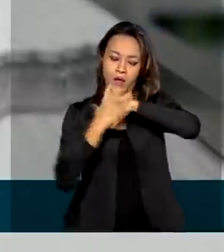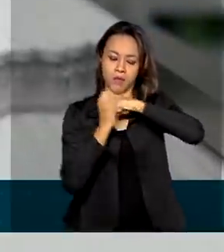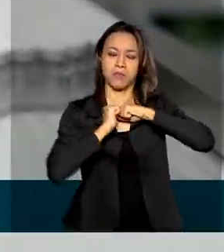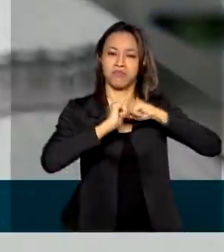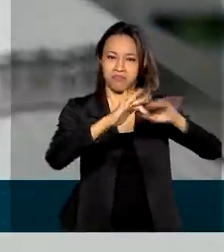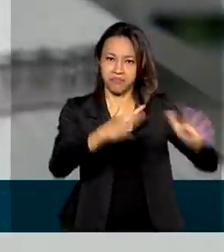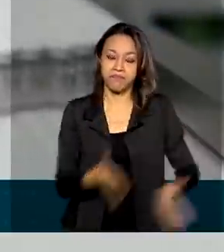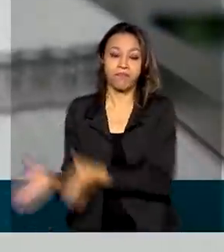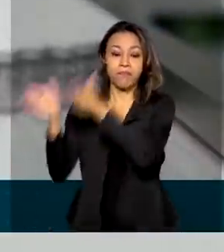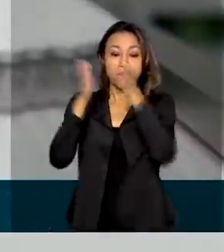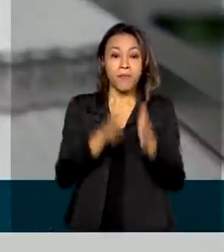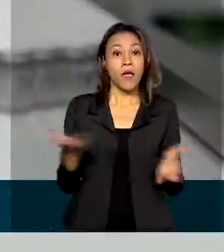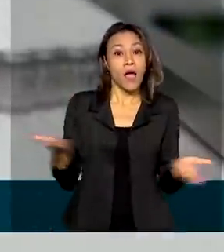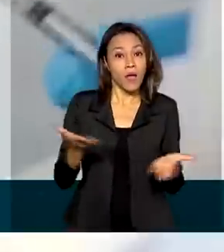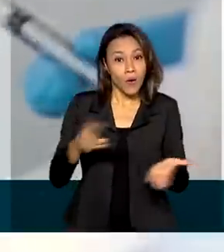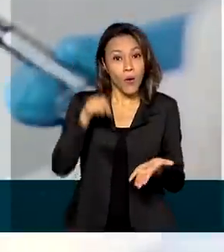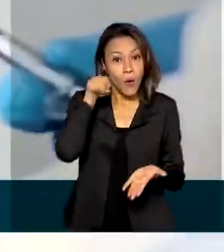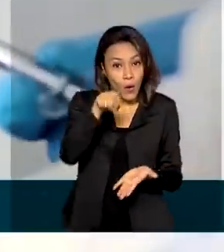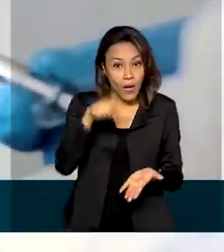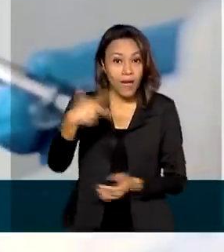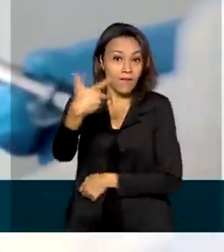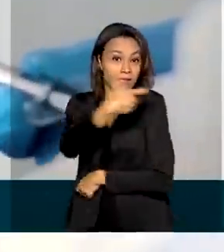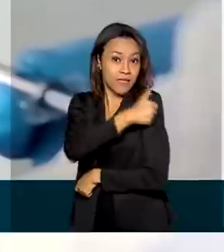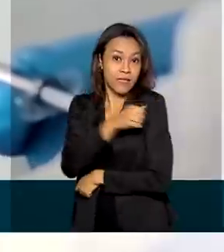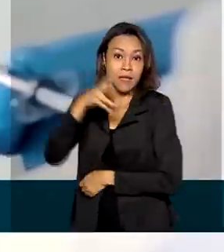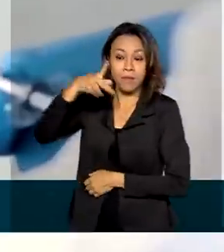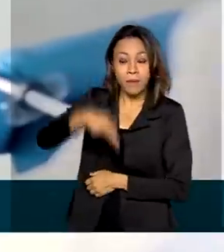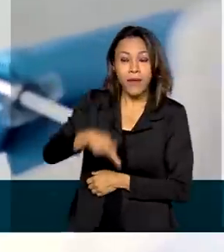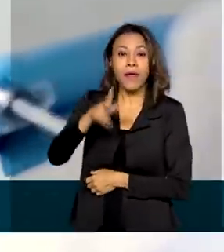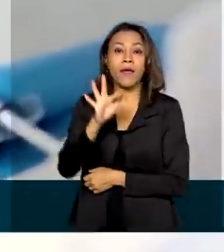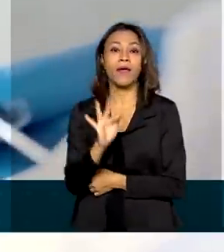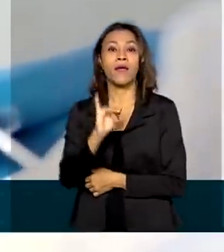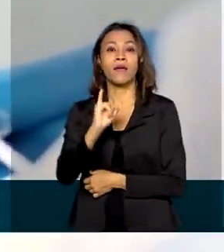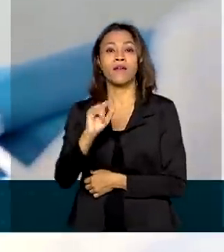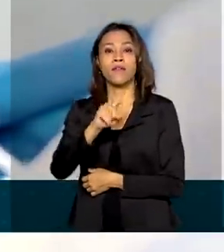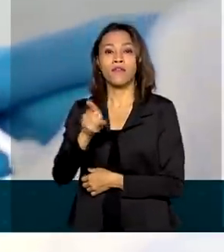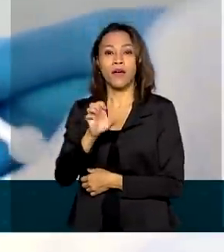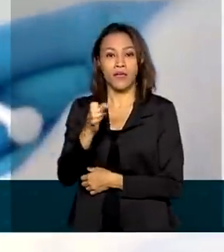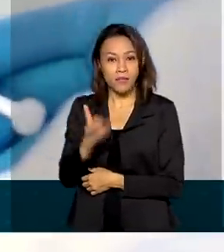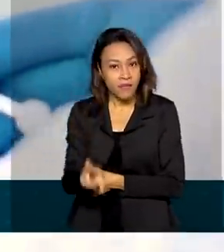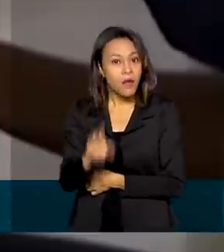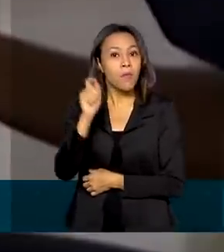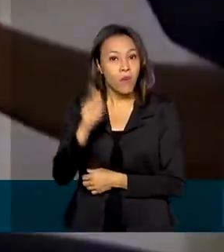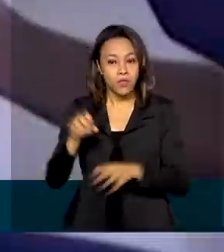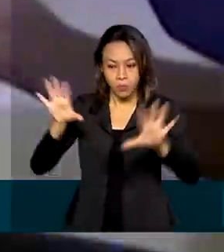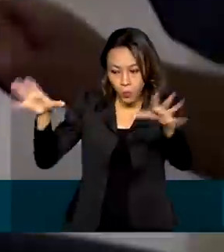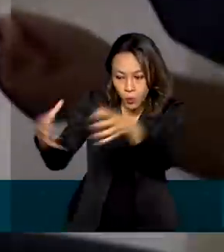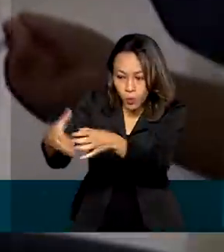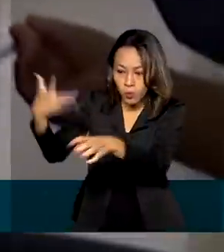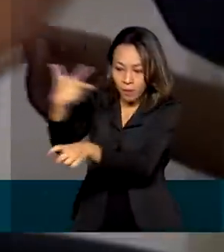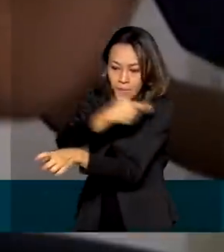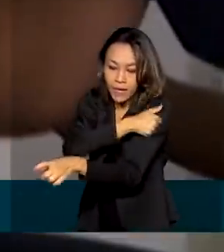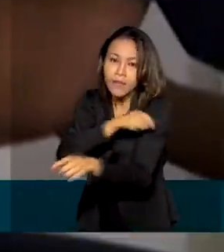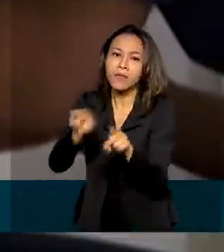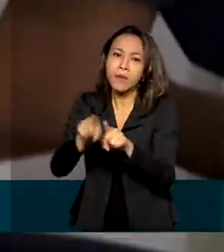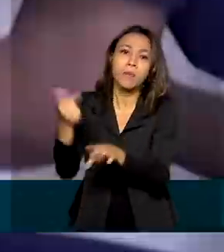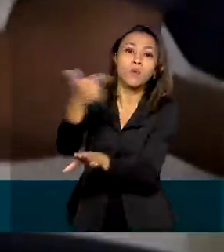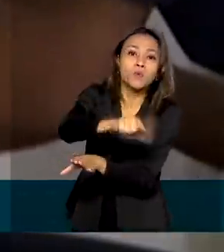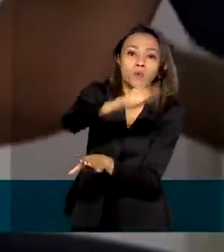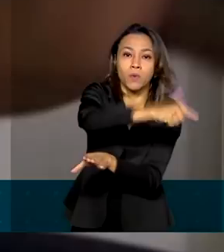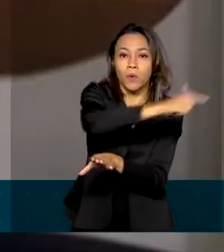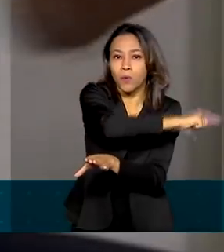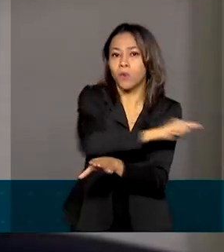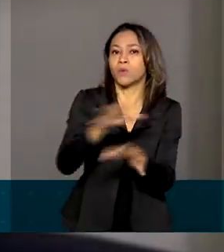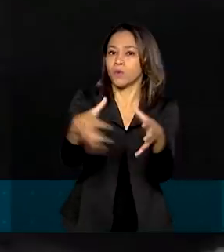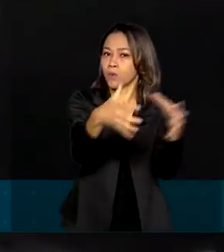definitivo, a vacina da Pfizer poderá ser aplicada em todos, não apenas nos grupos prioritários, como ocorre com o registro